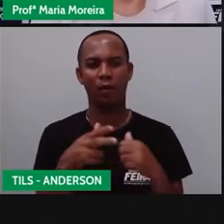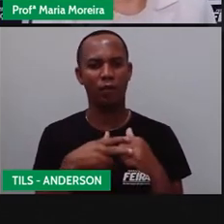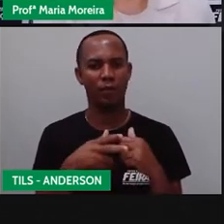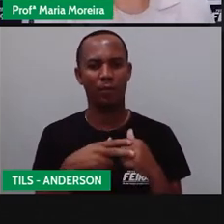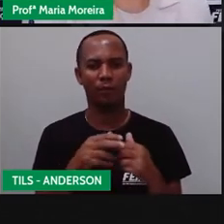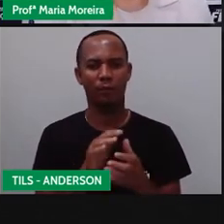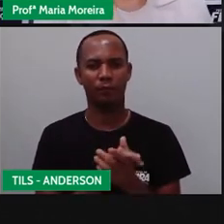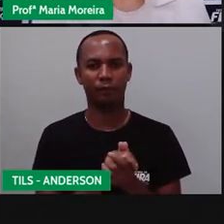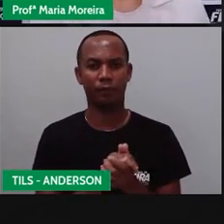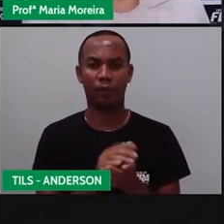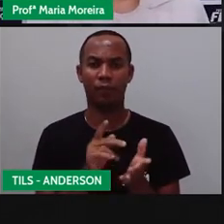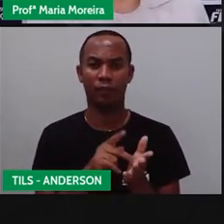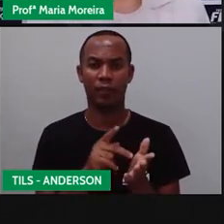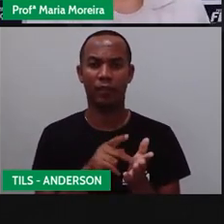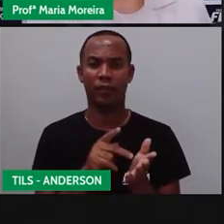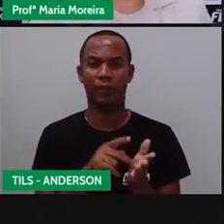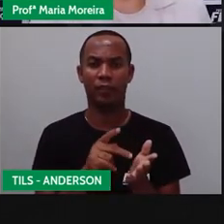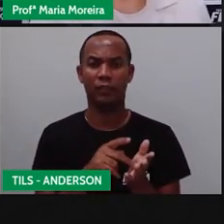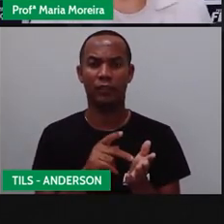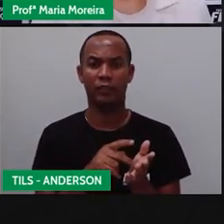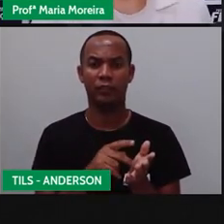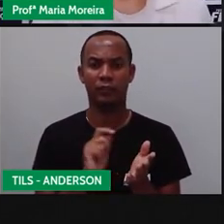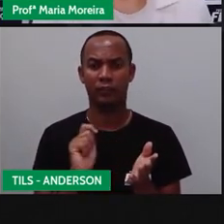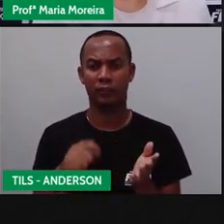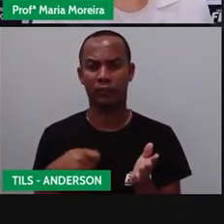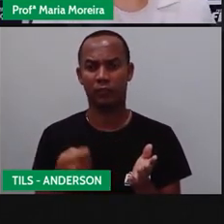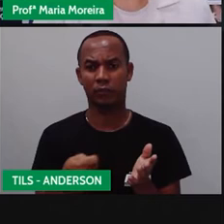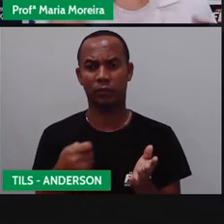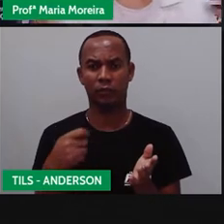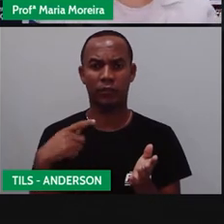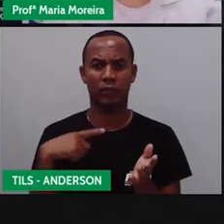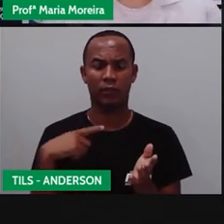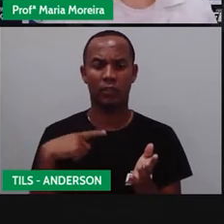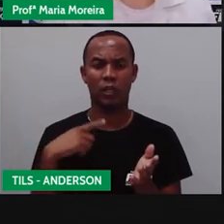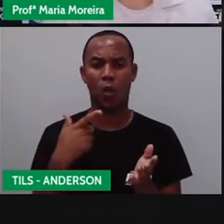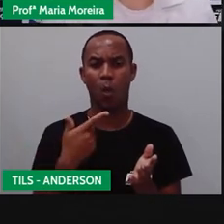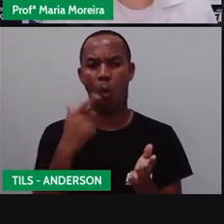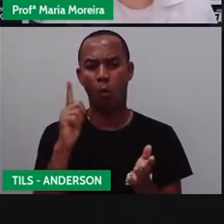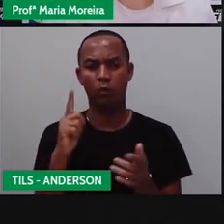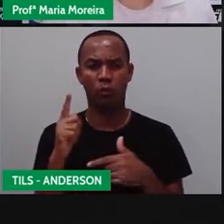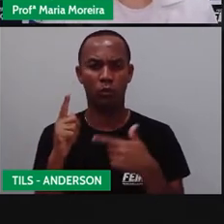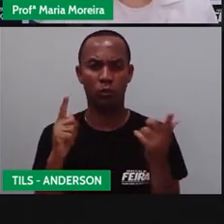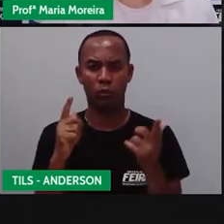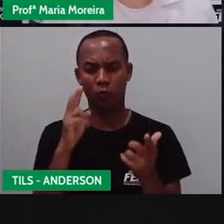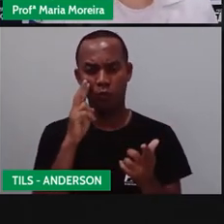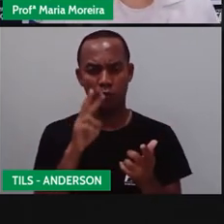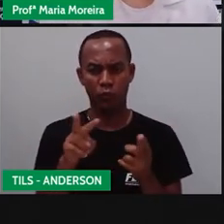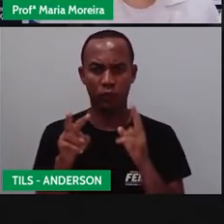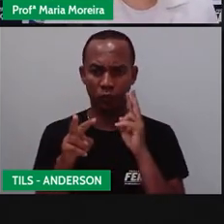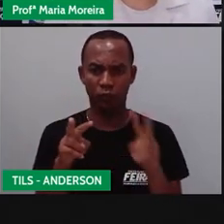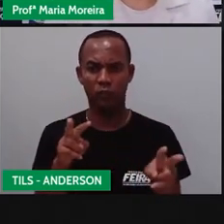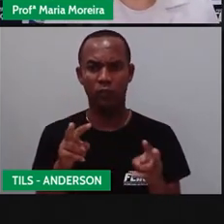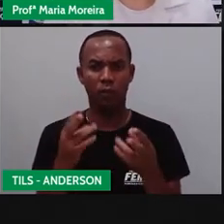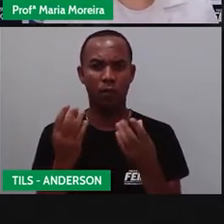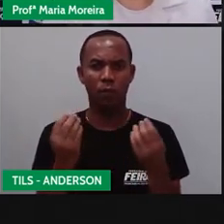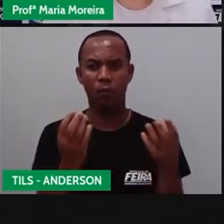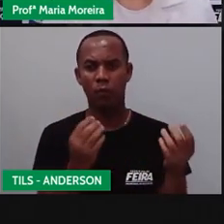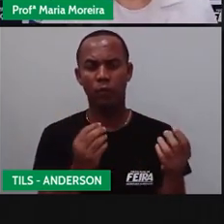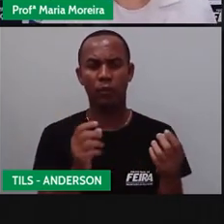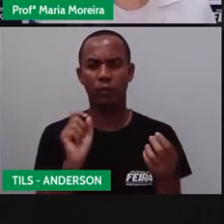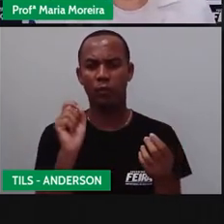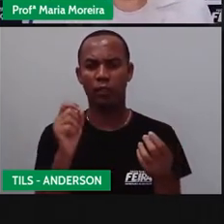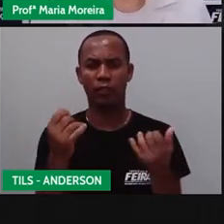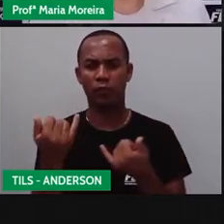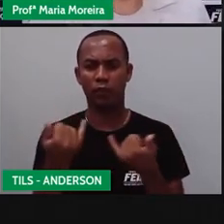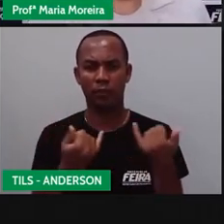Bom, na verdade, né? Esses símbolos aí que passaram e tantos outros que vocês já devem ter visto, eles têm muito a nos dizer.